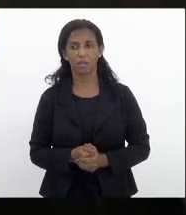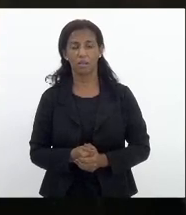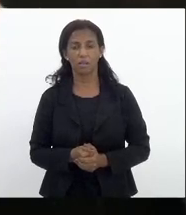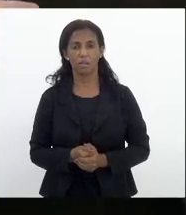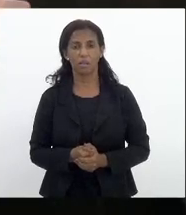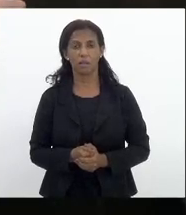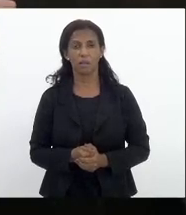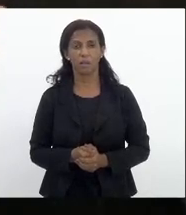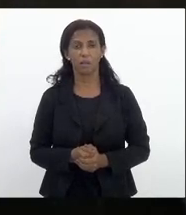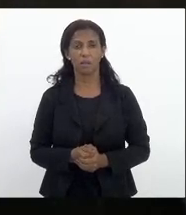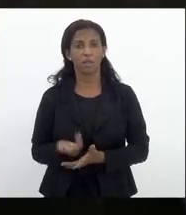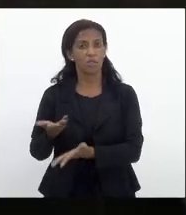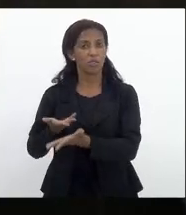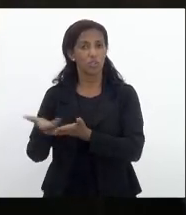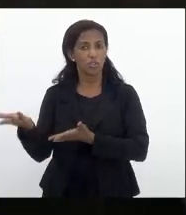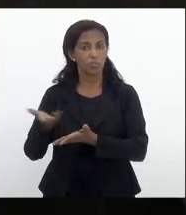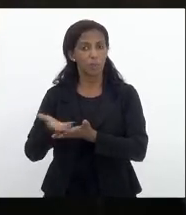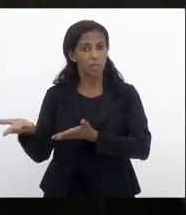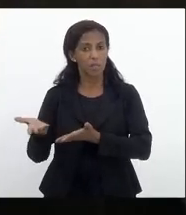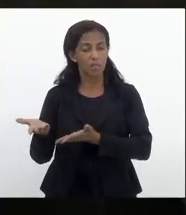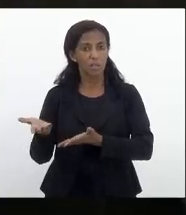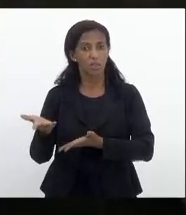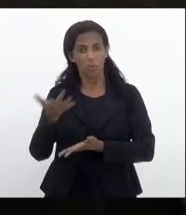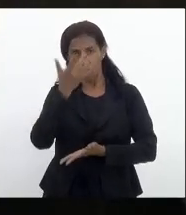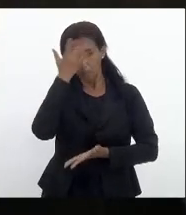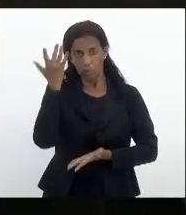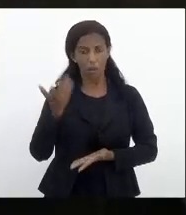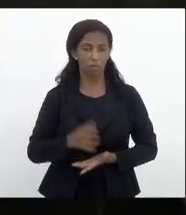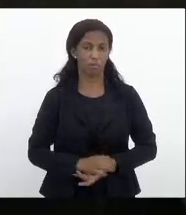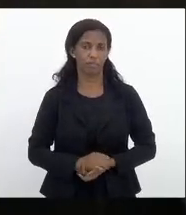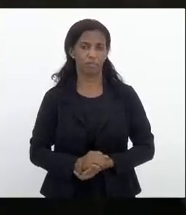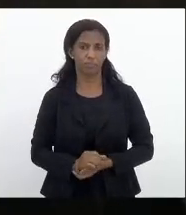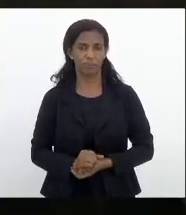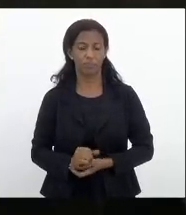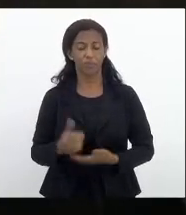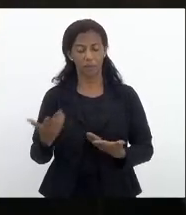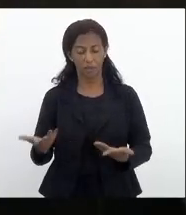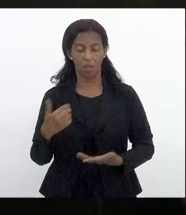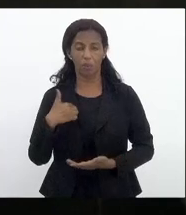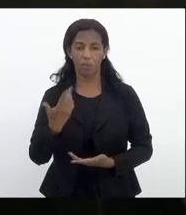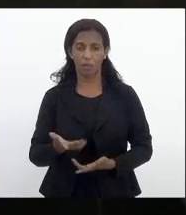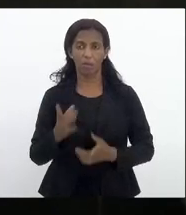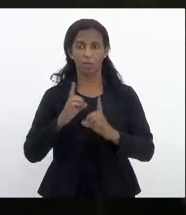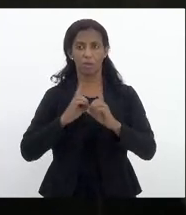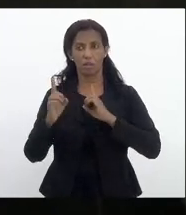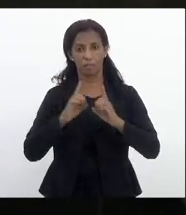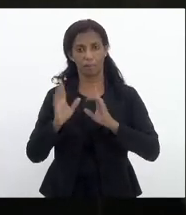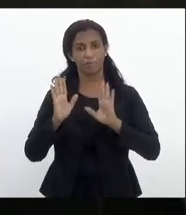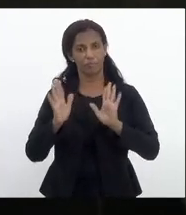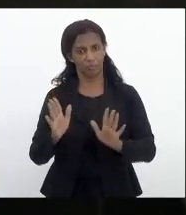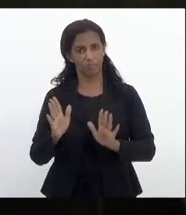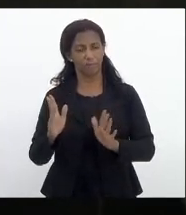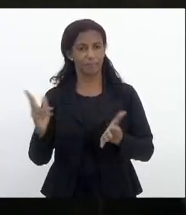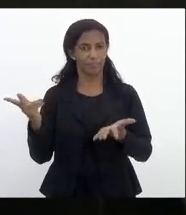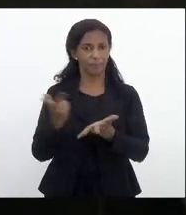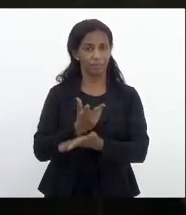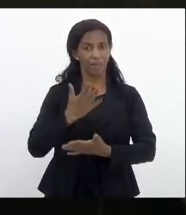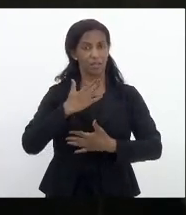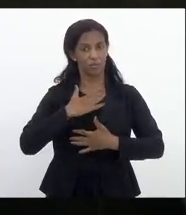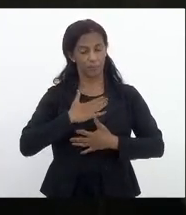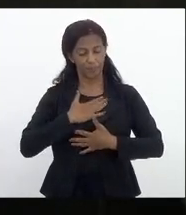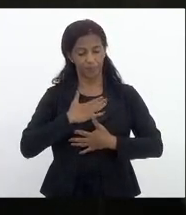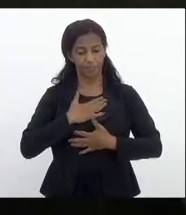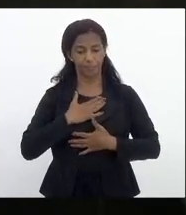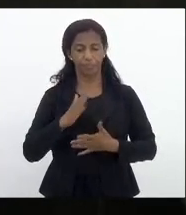redução de despesa com folha de pessoal então pessoal eu quero aqui dizer que é um debate que nós já estamos fazendo mas de minha parte